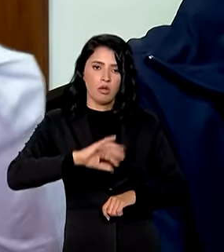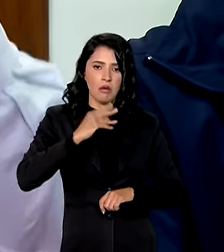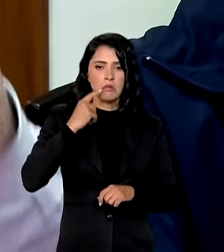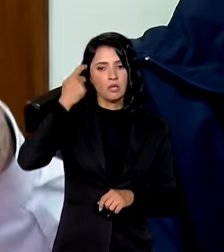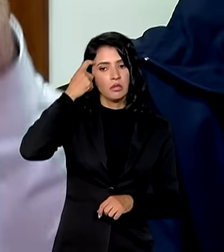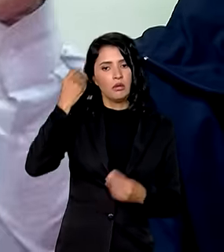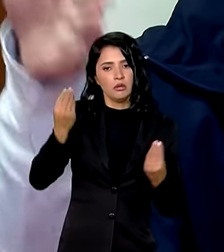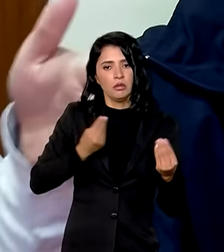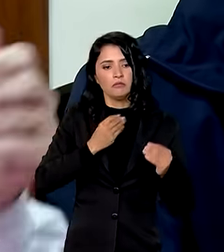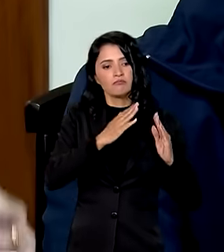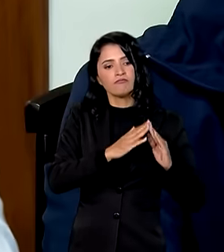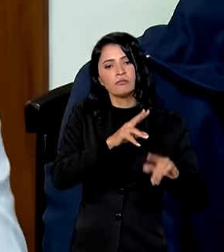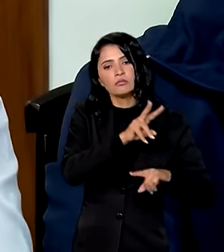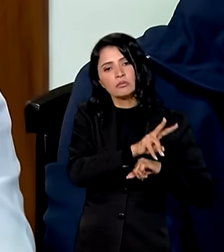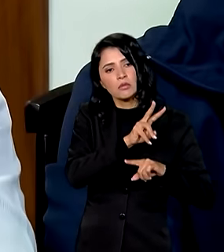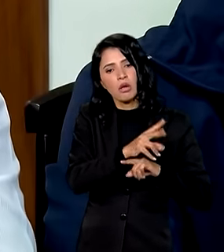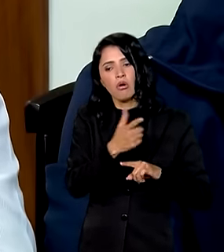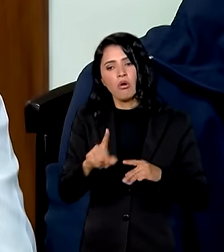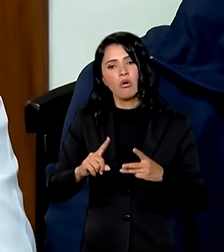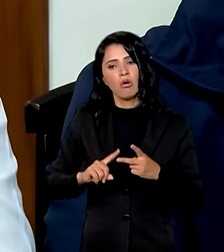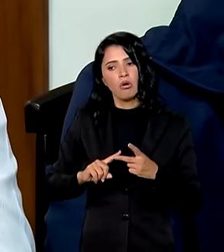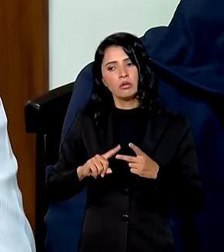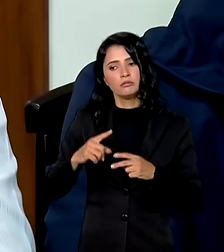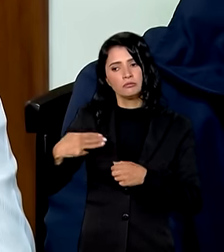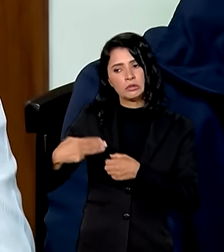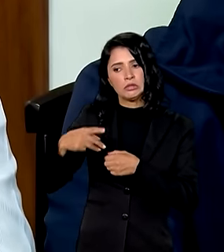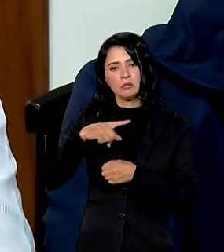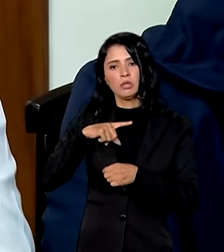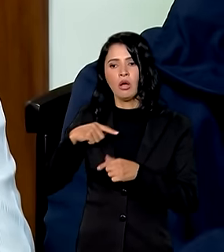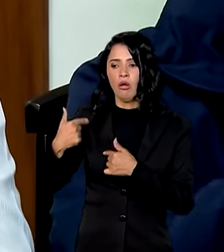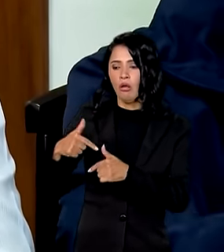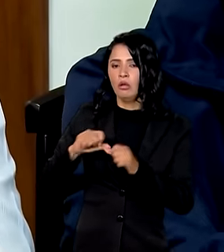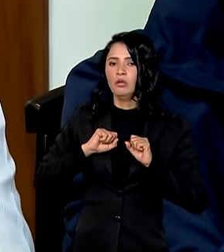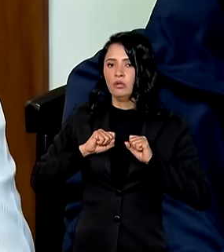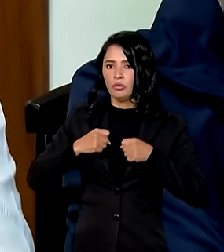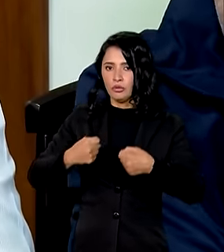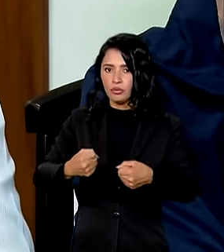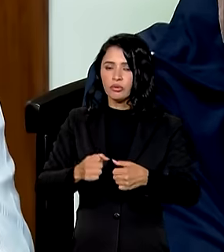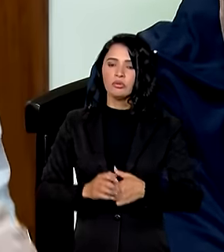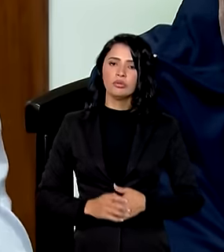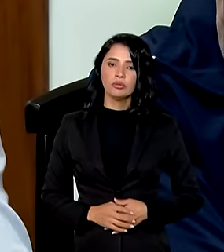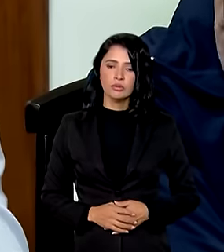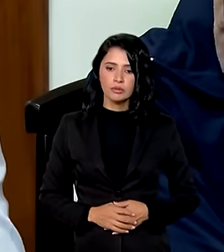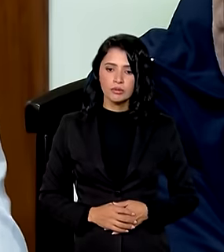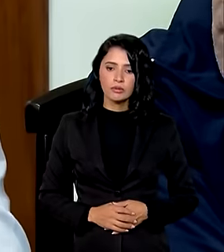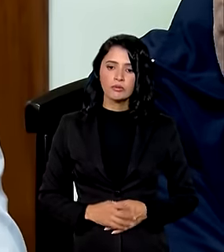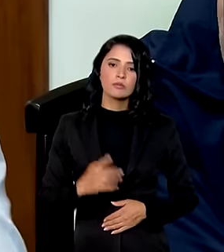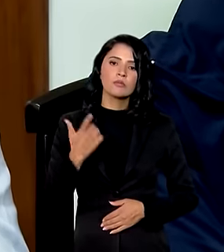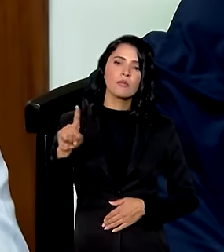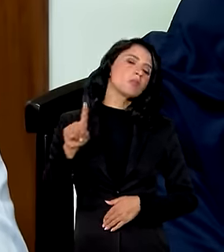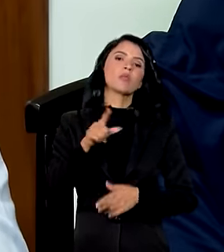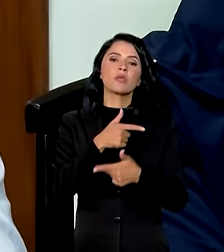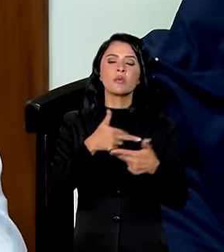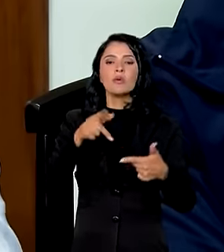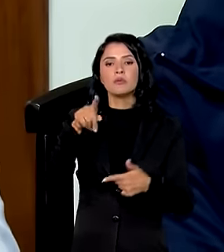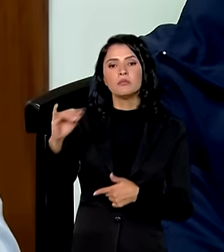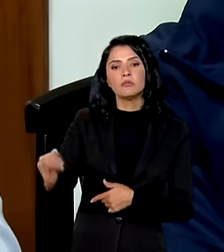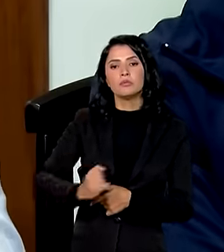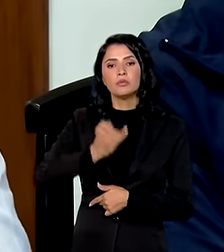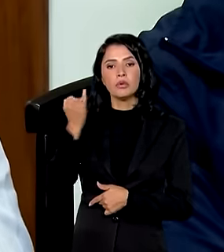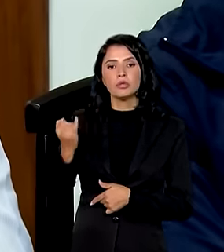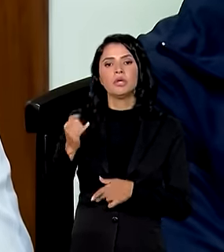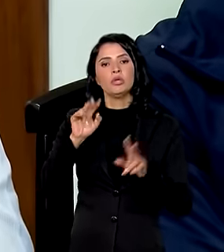situação de abrigos essas questões que os municípios estão trabalhando uma colocação importante diz respeito à